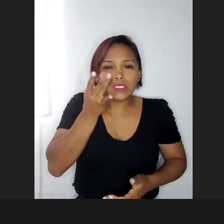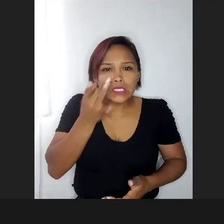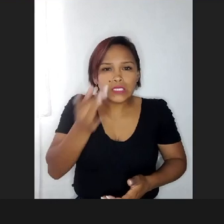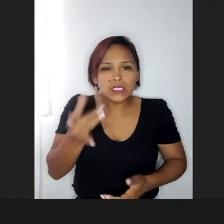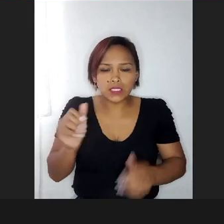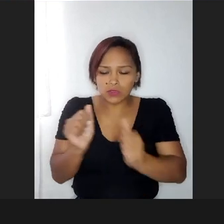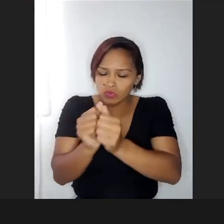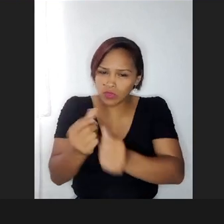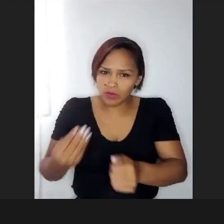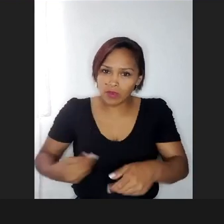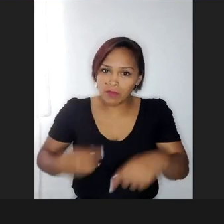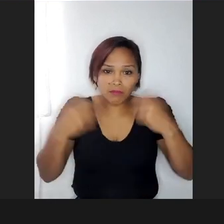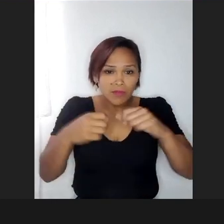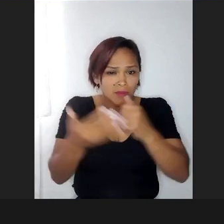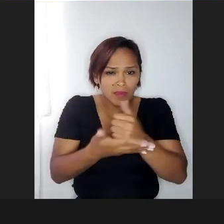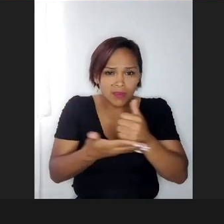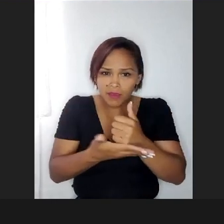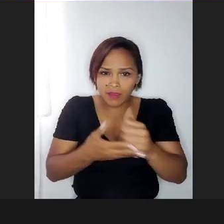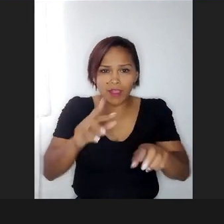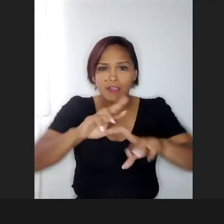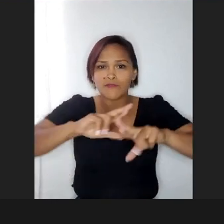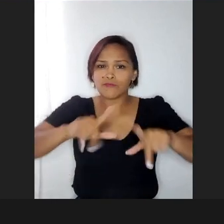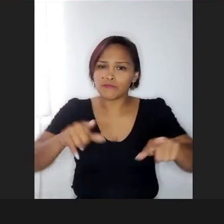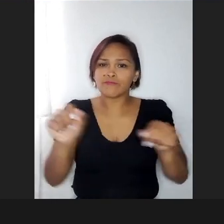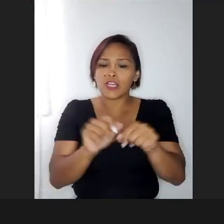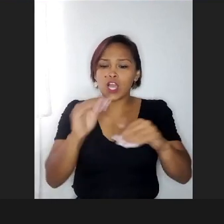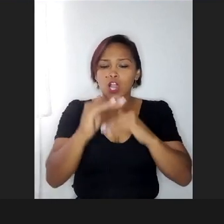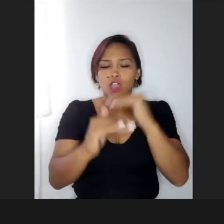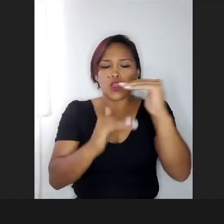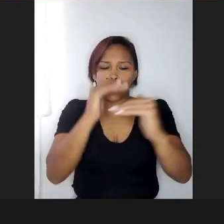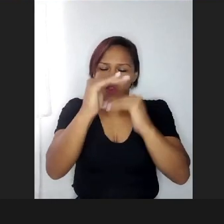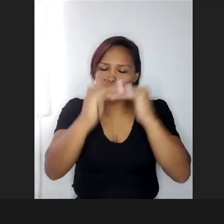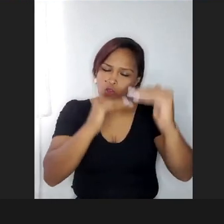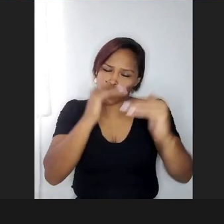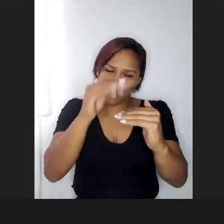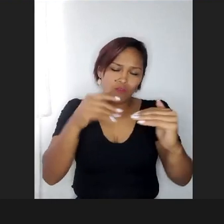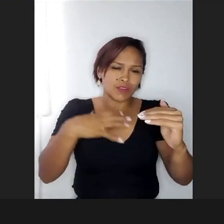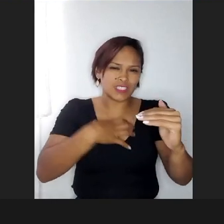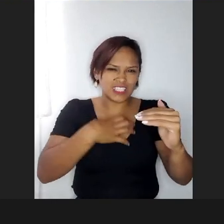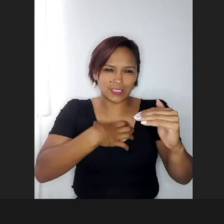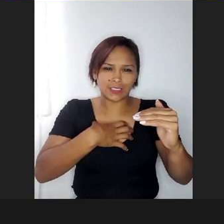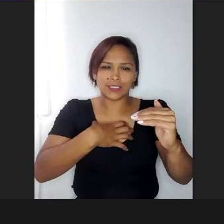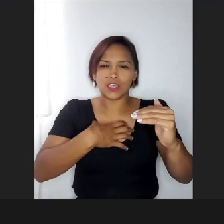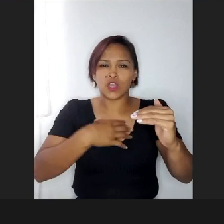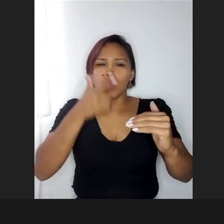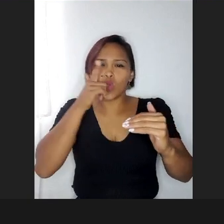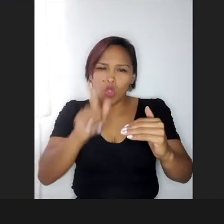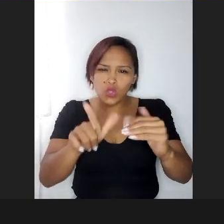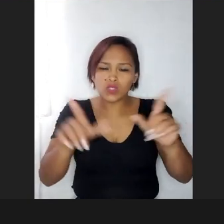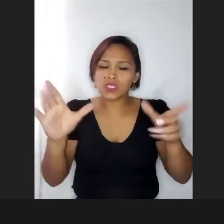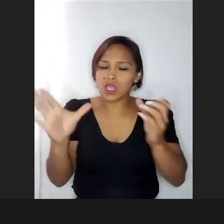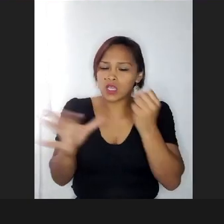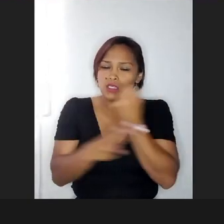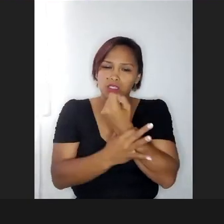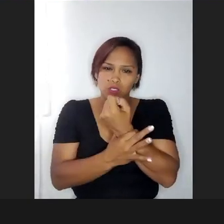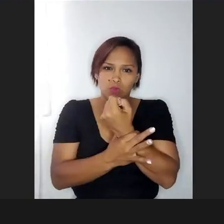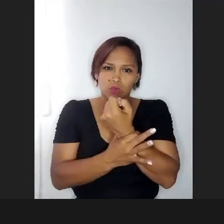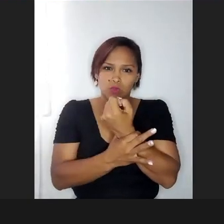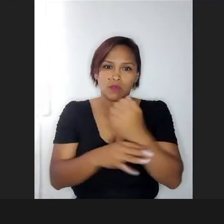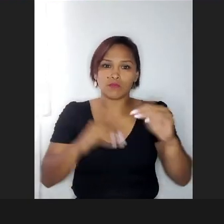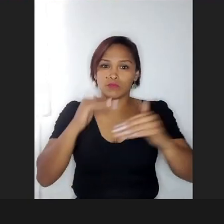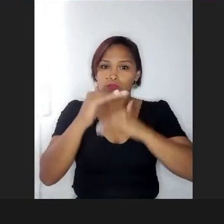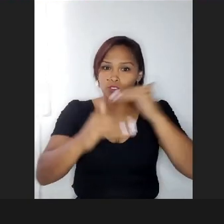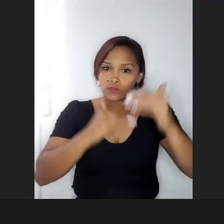necessidade básica, que faz com que eles se desenvolvam, com que eles, né, consigam estar seguros, para o desenvolver